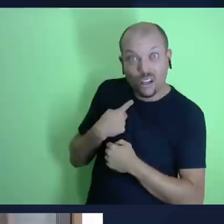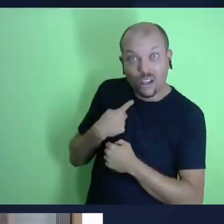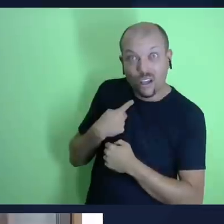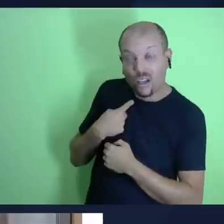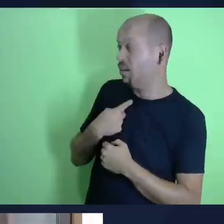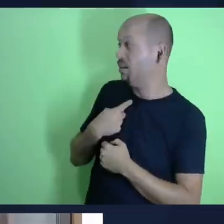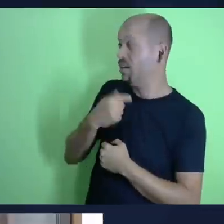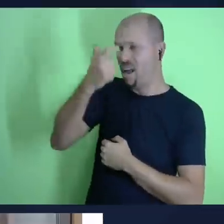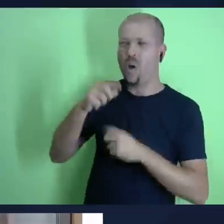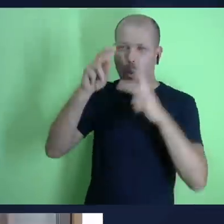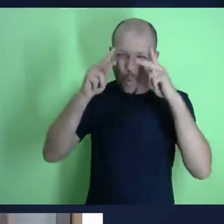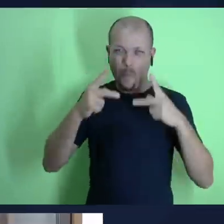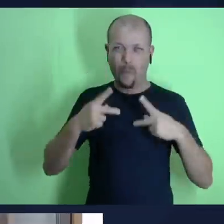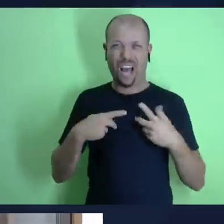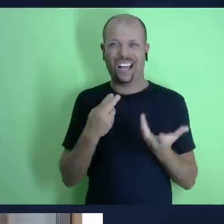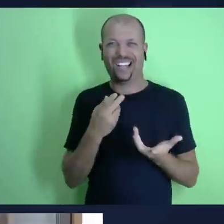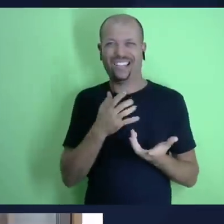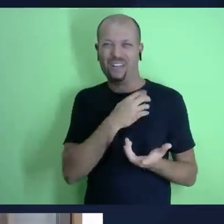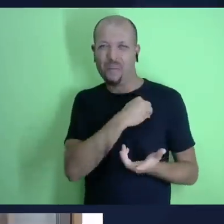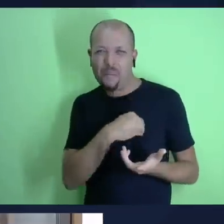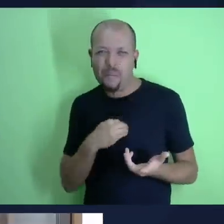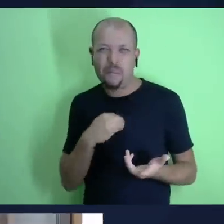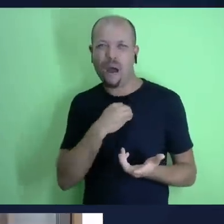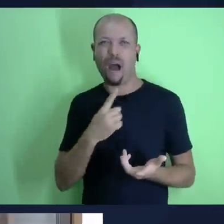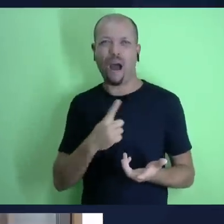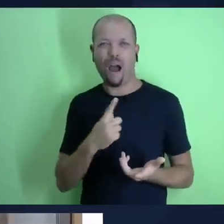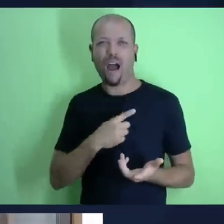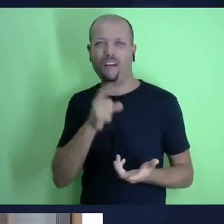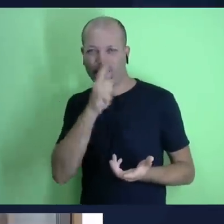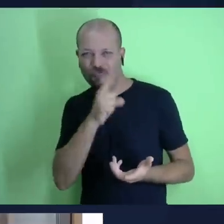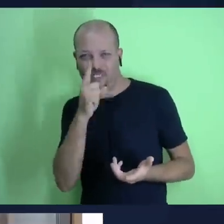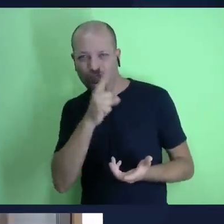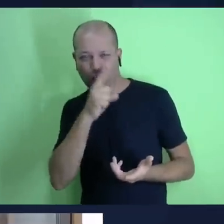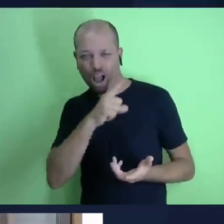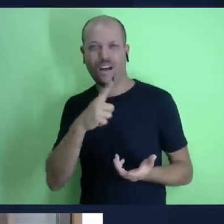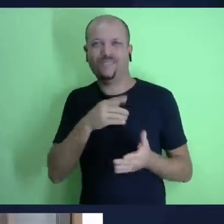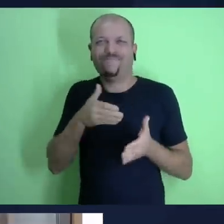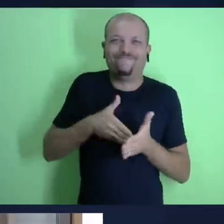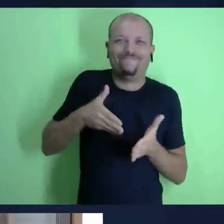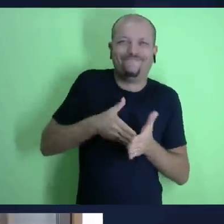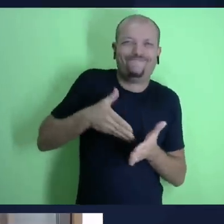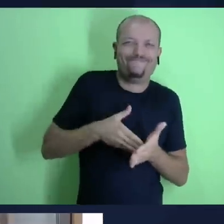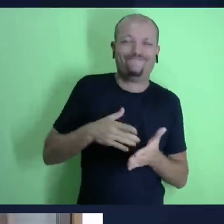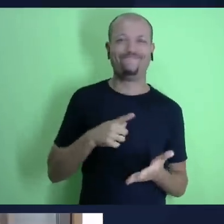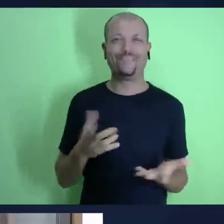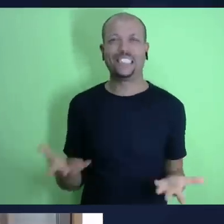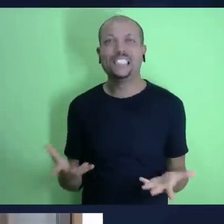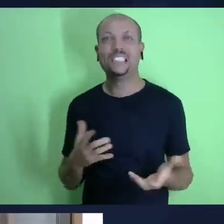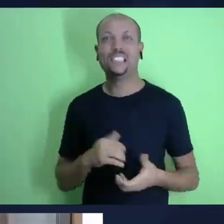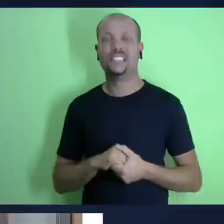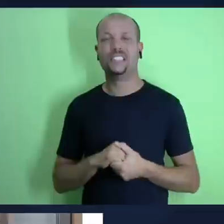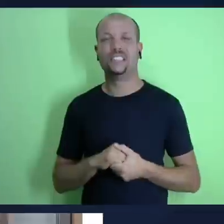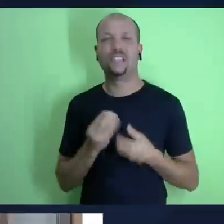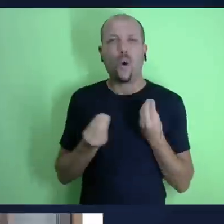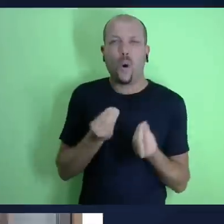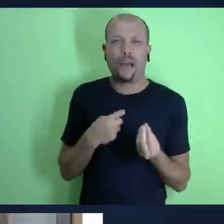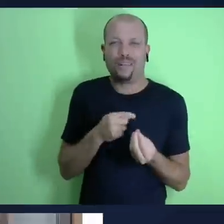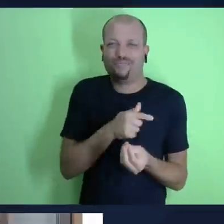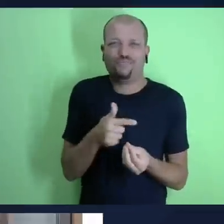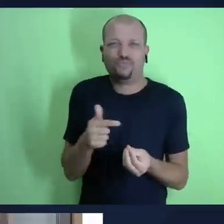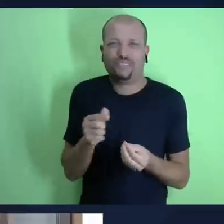deus então qual o interesse de deus então o primeiro pensamento que me vem a mente é de que é um grande